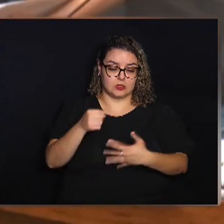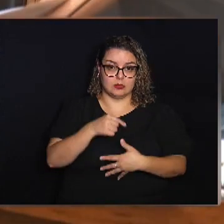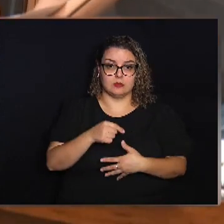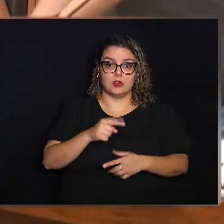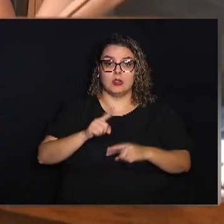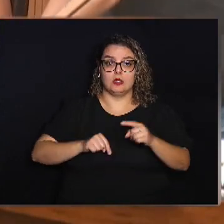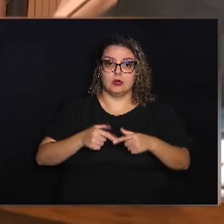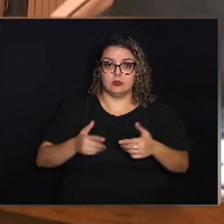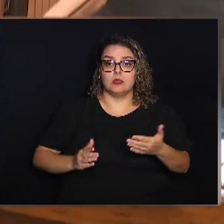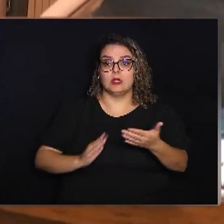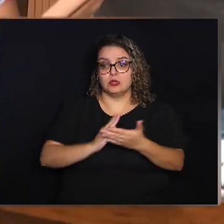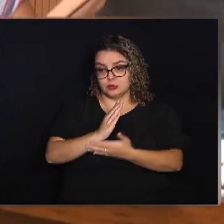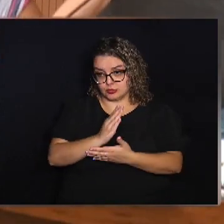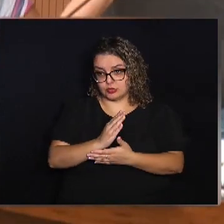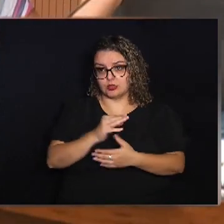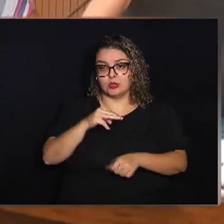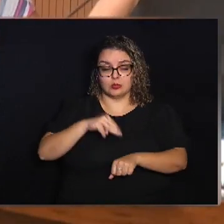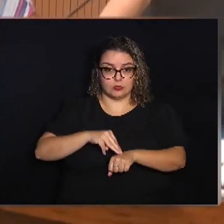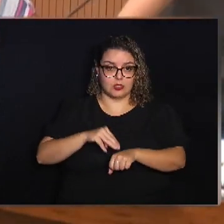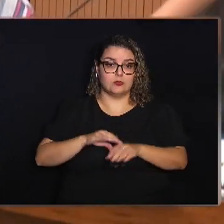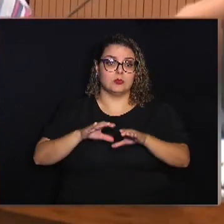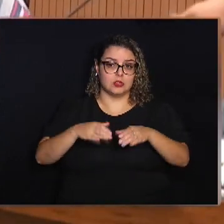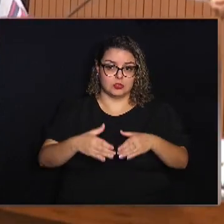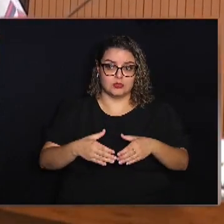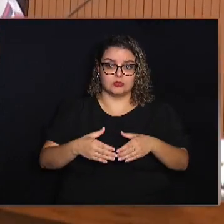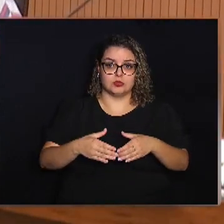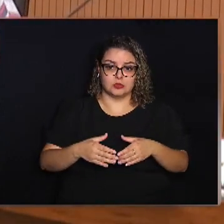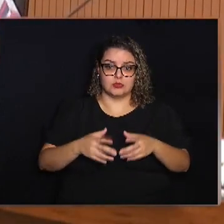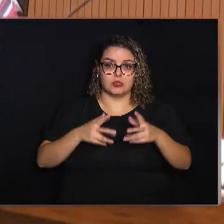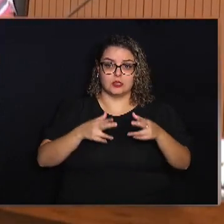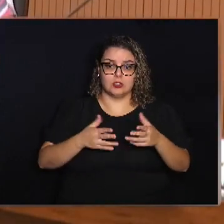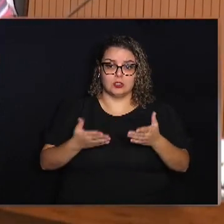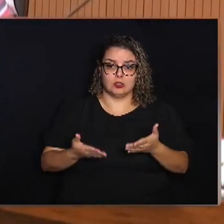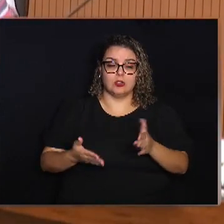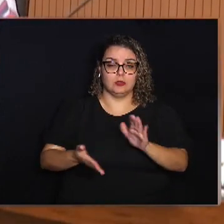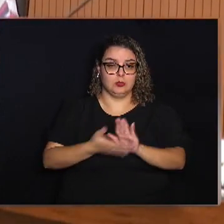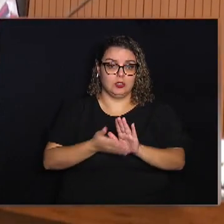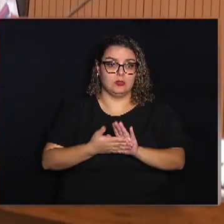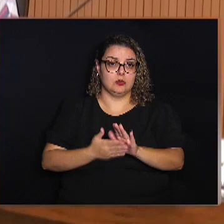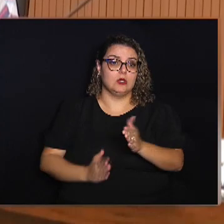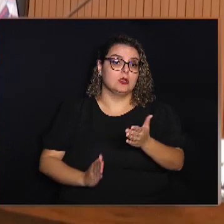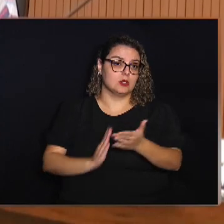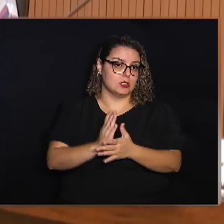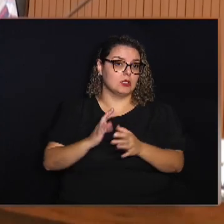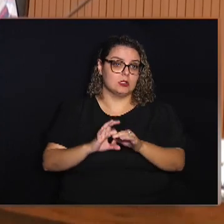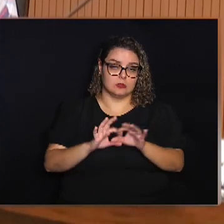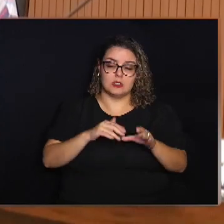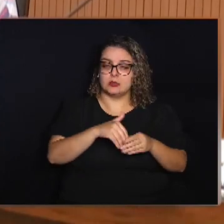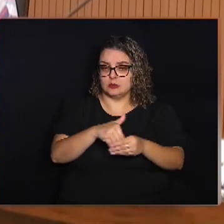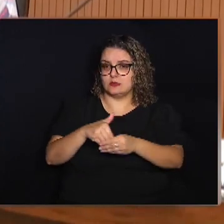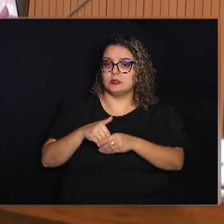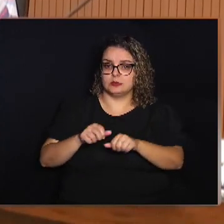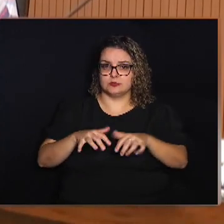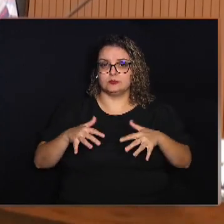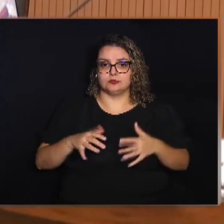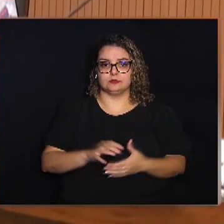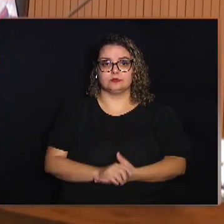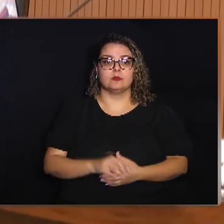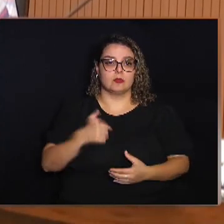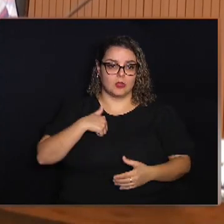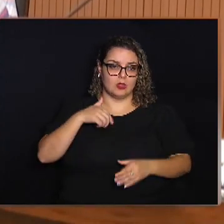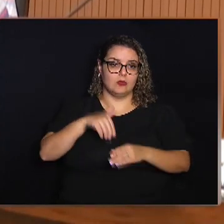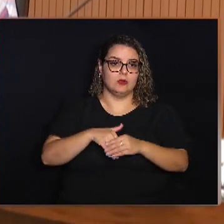matéria foi aprovada pelos membros da comissão E com isso, a proposta está apta Para ser votada em plenário Eu voto